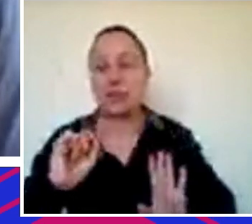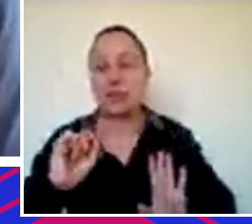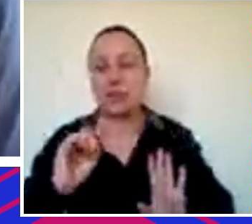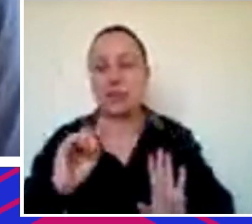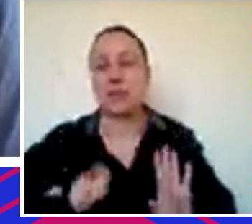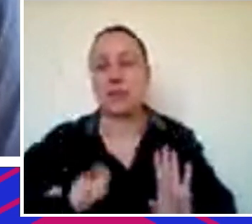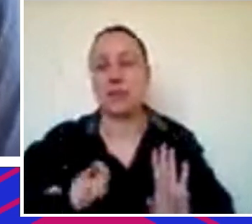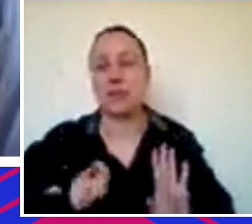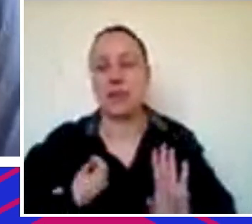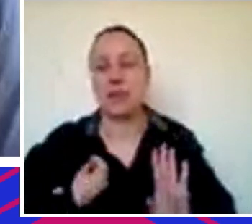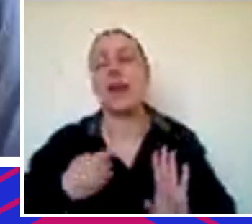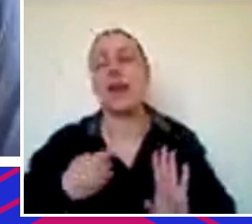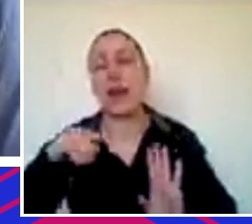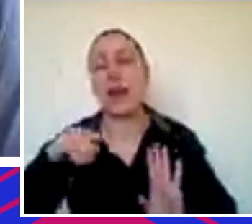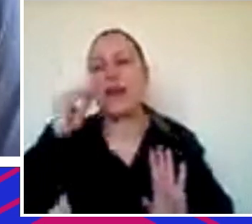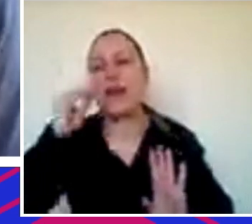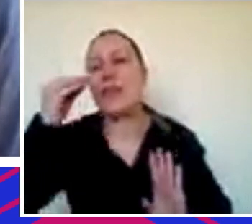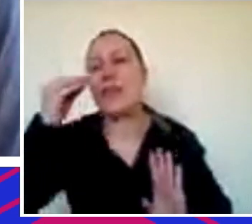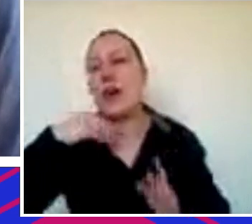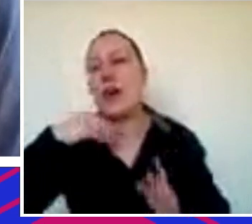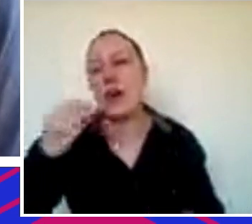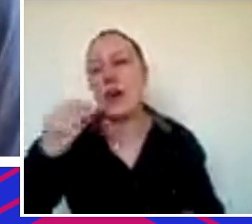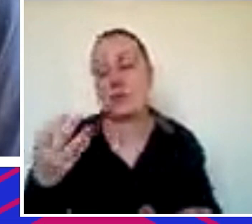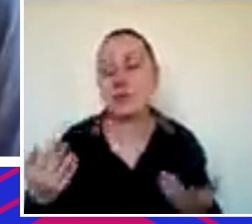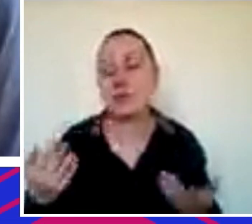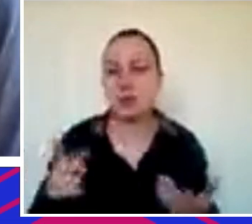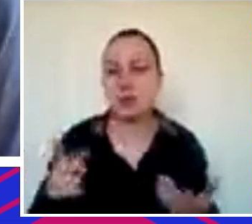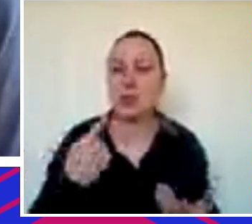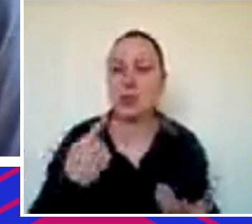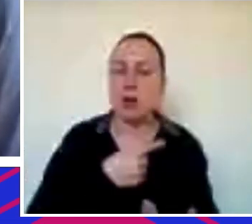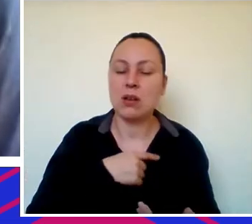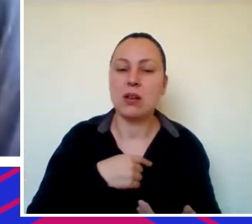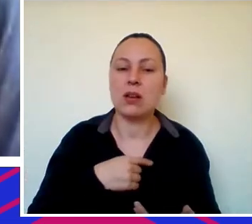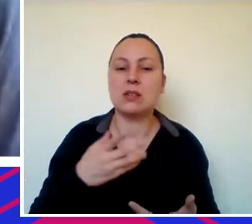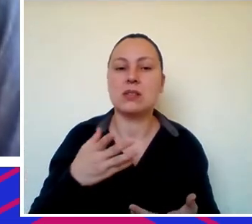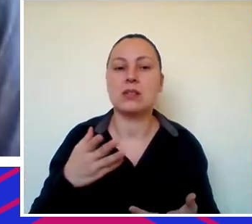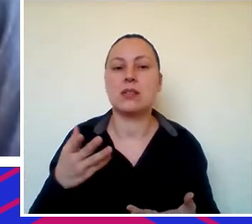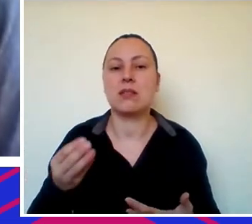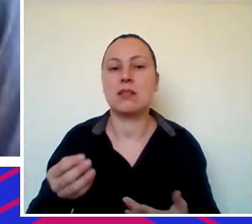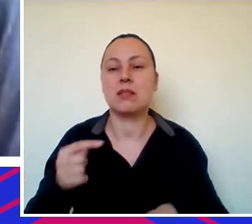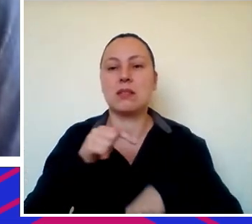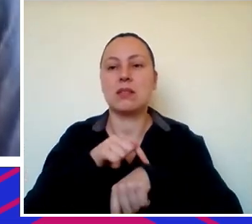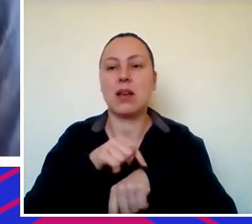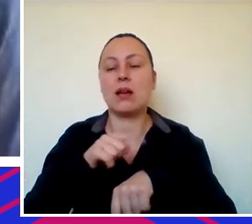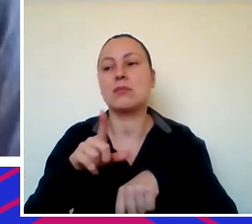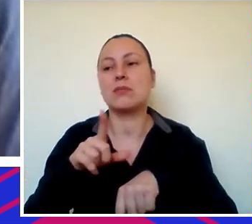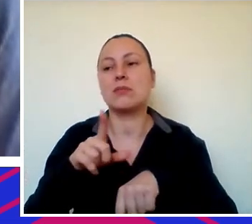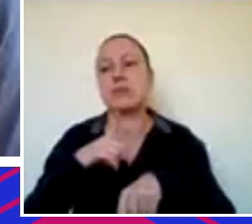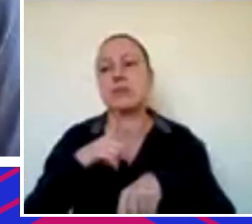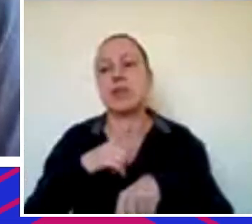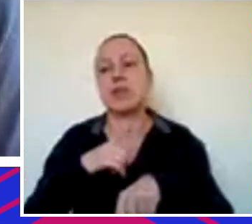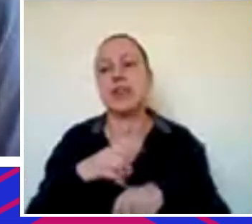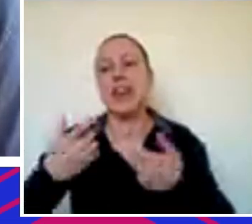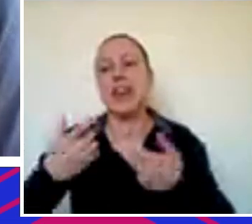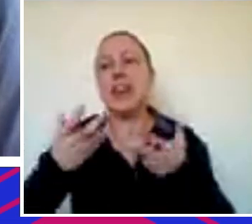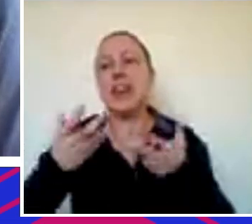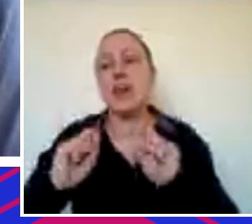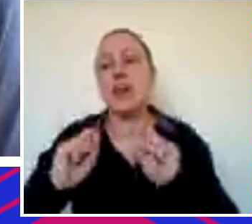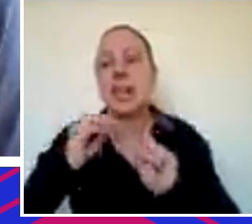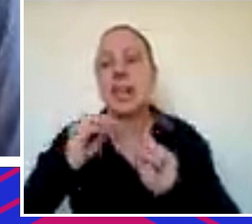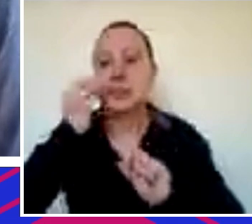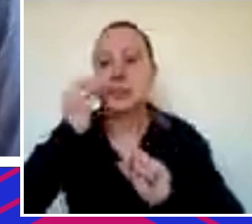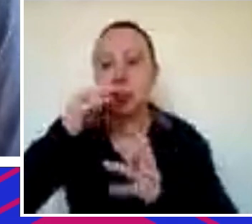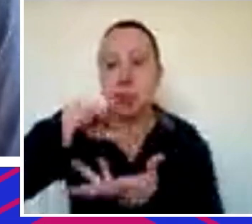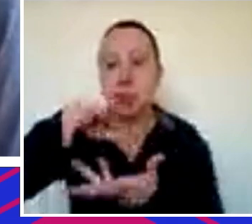vida é um negócio muito frágil e gente está nessa passagem aqui por um tempo determinado e o que a gente quer fazer da nossa experiência na